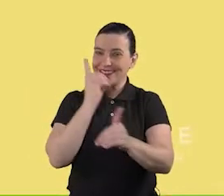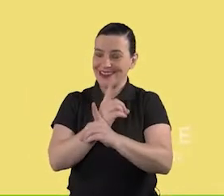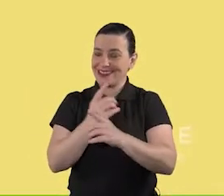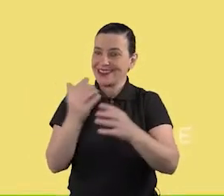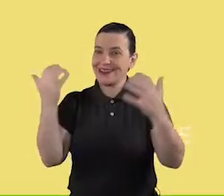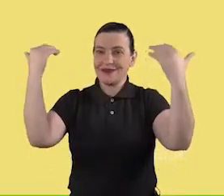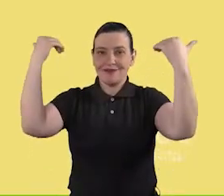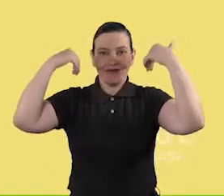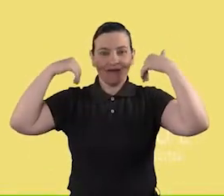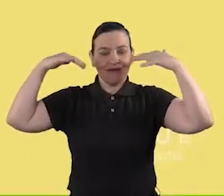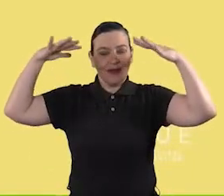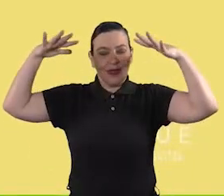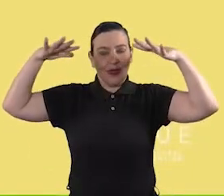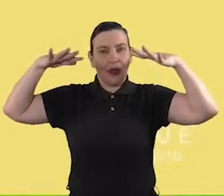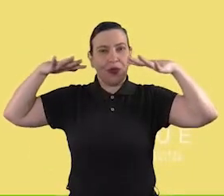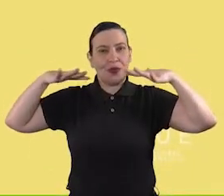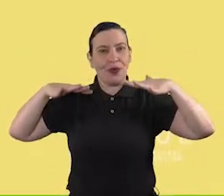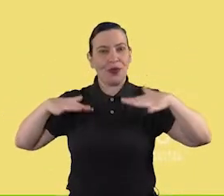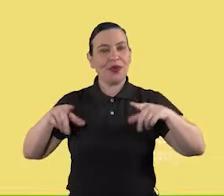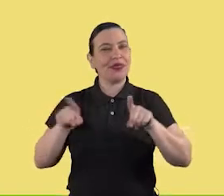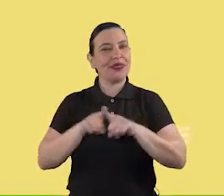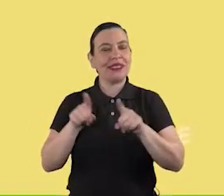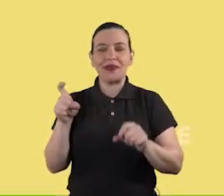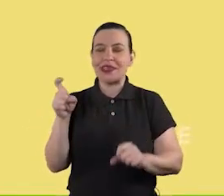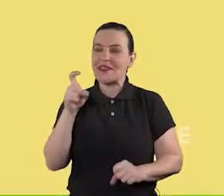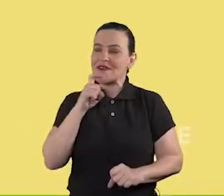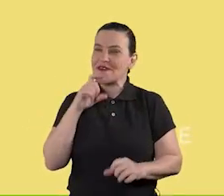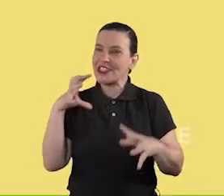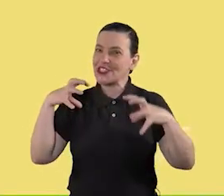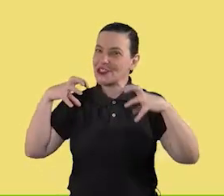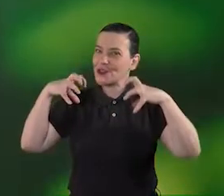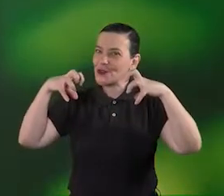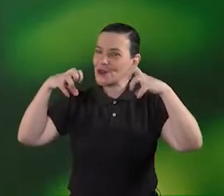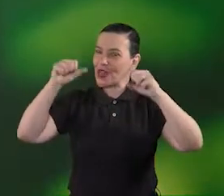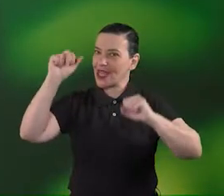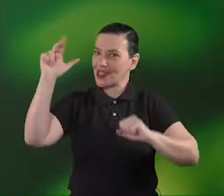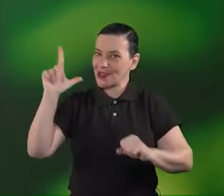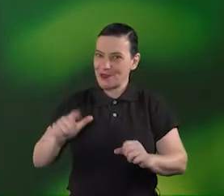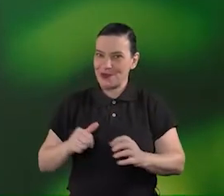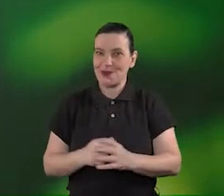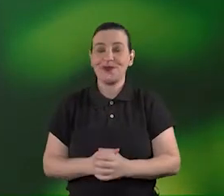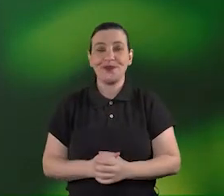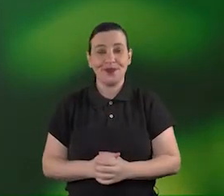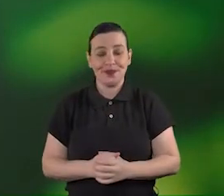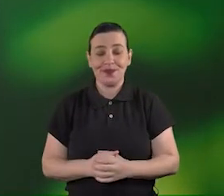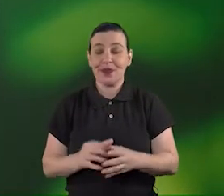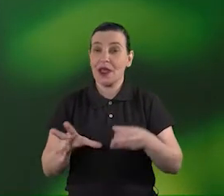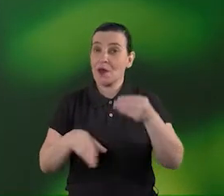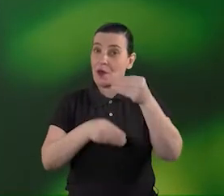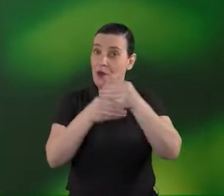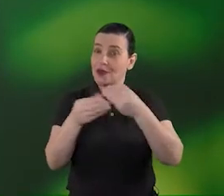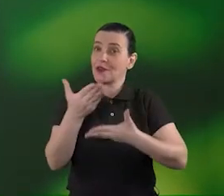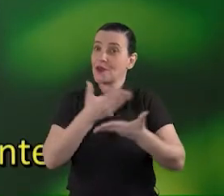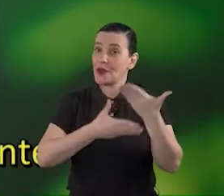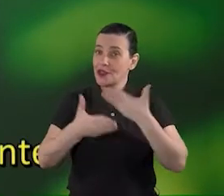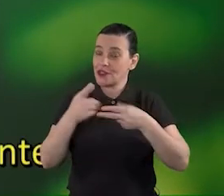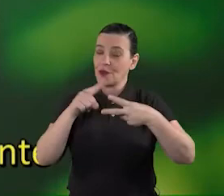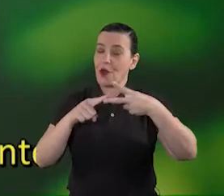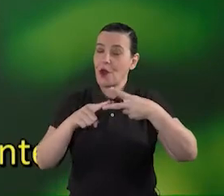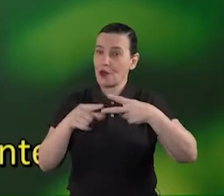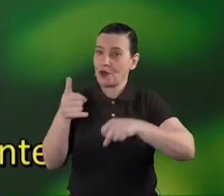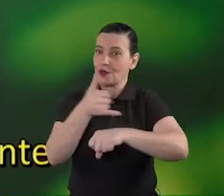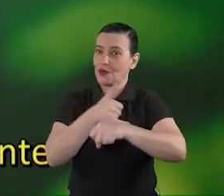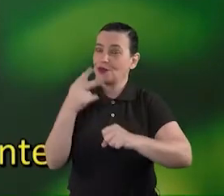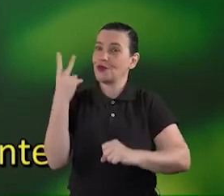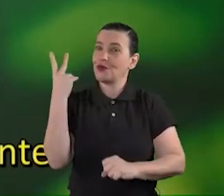para o corpo e dá aquela cor verde escura azulada é um componente compartilhado entre os dois óleos